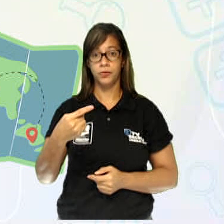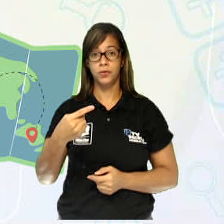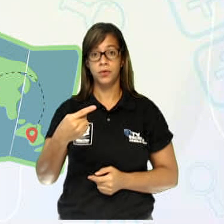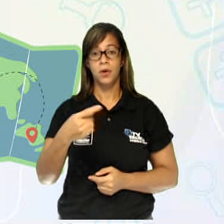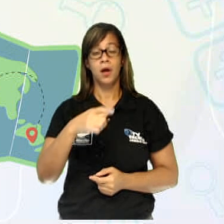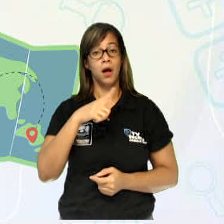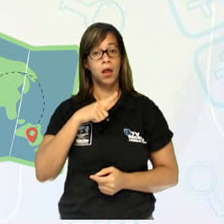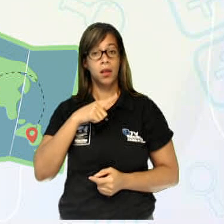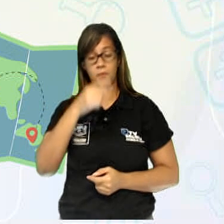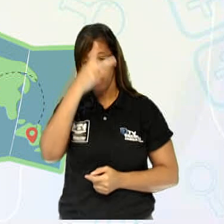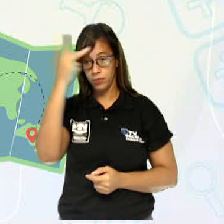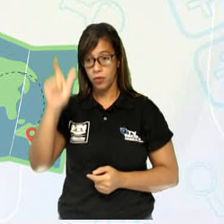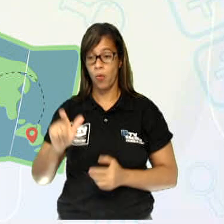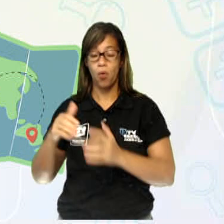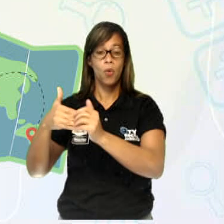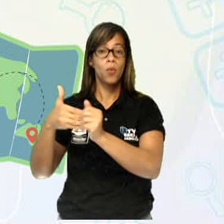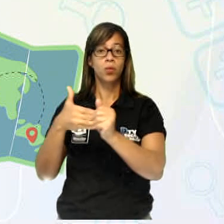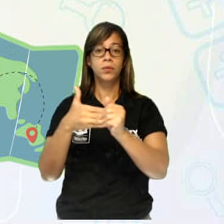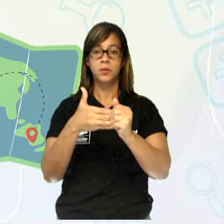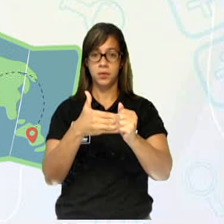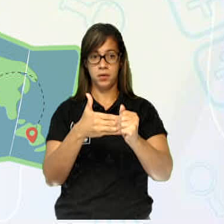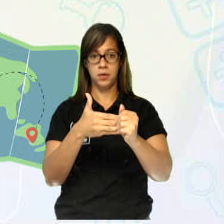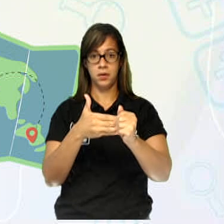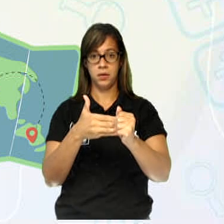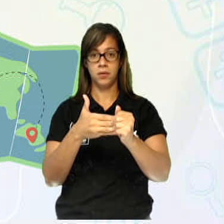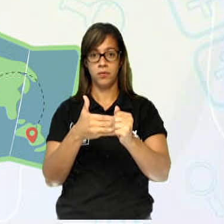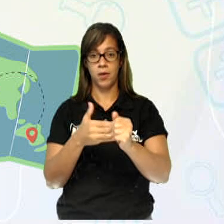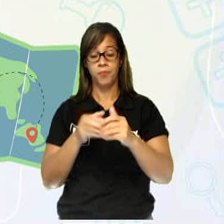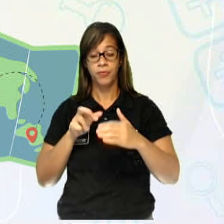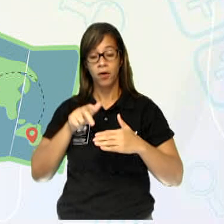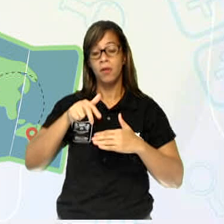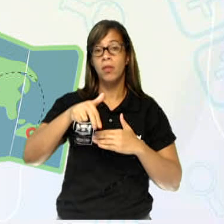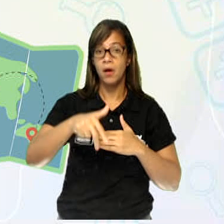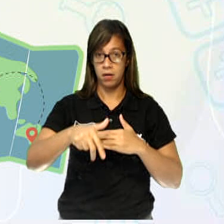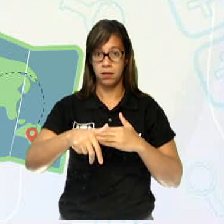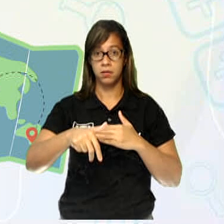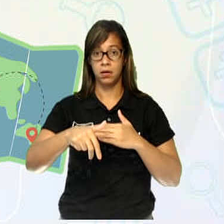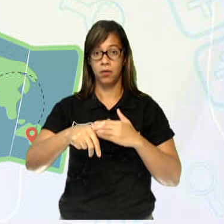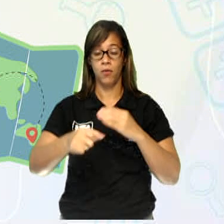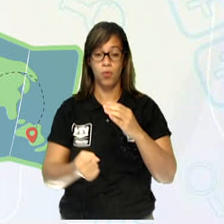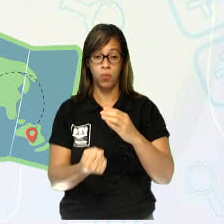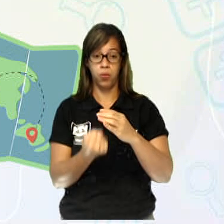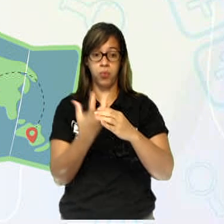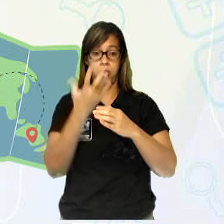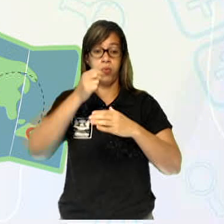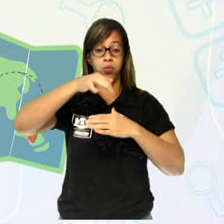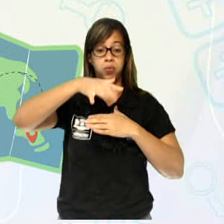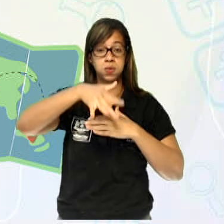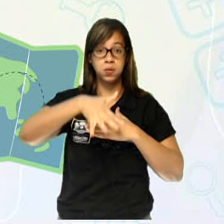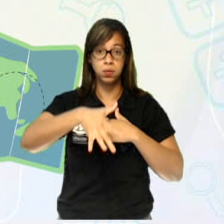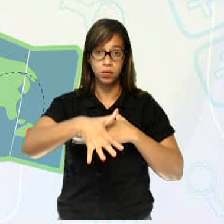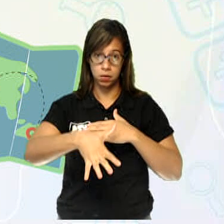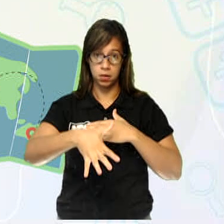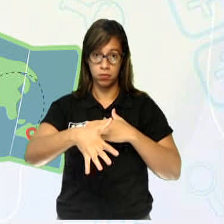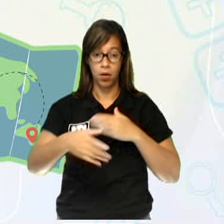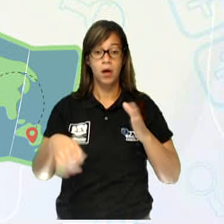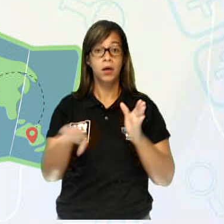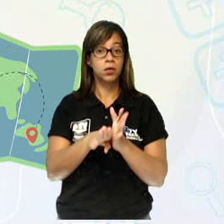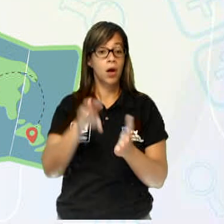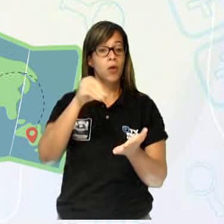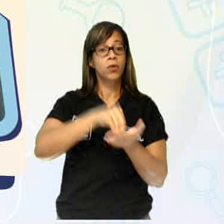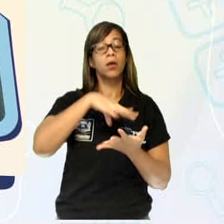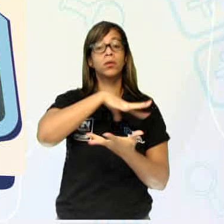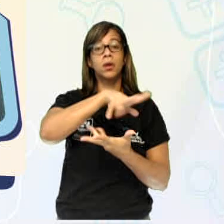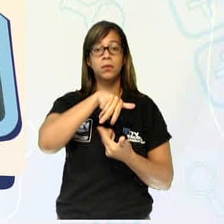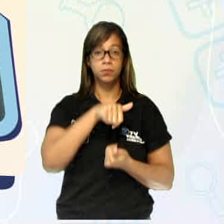dependendo da tradução. Eles descem o vulcão Sacknusen, eles chegam ao centro da Terra, eles exploram